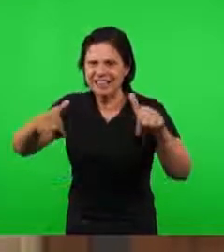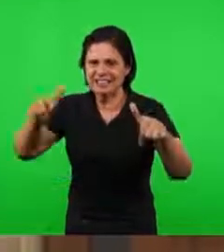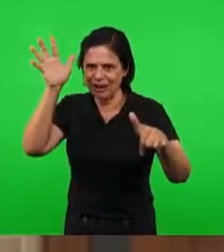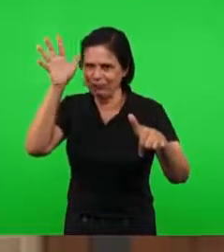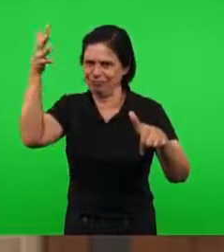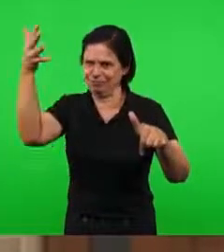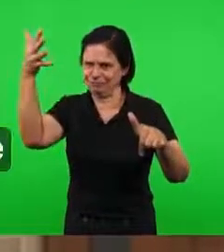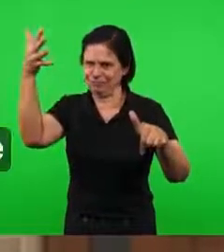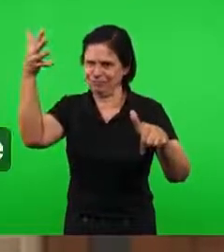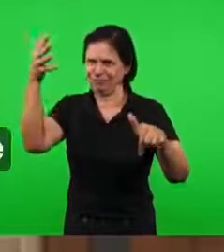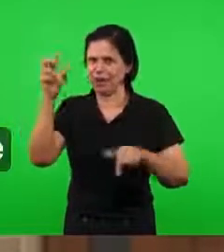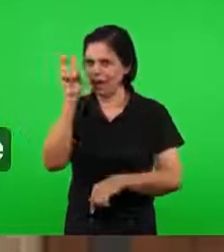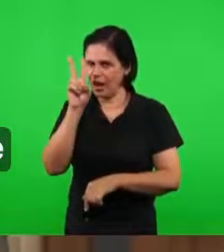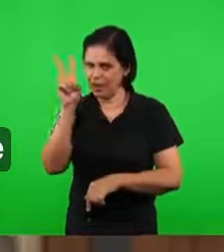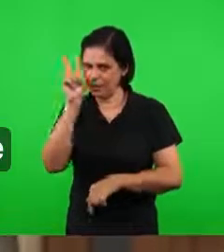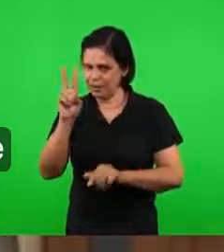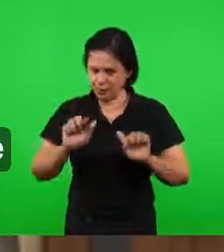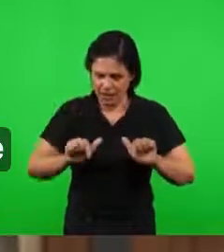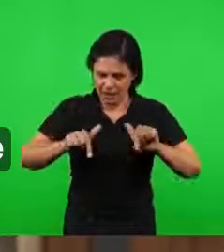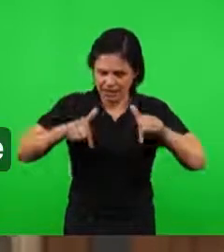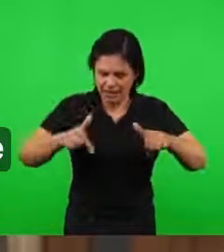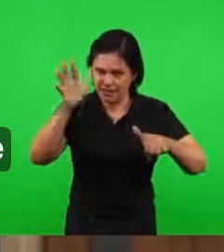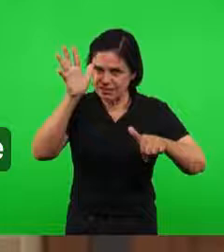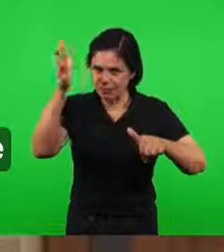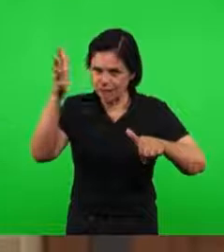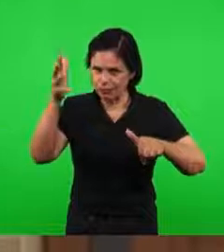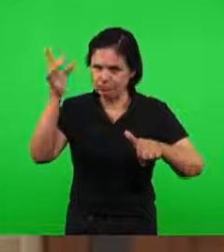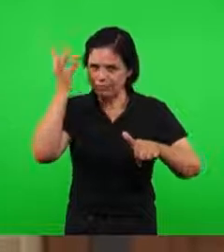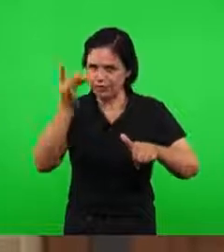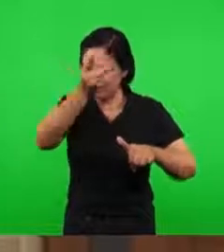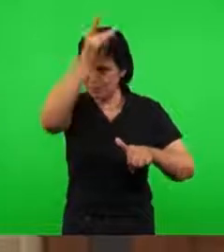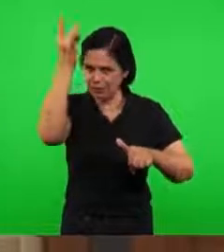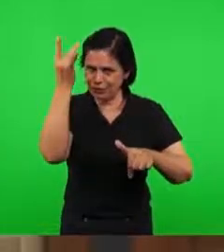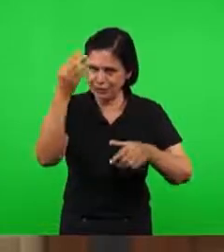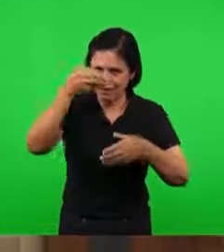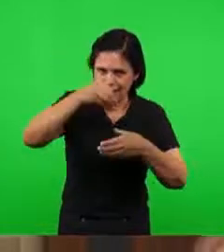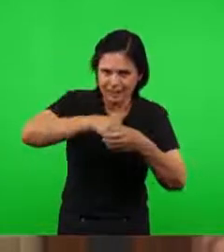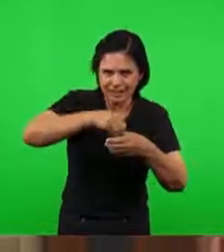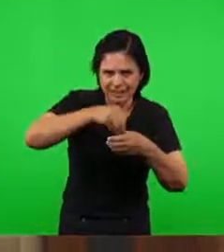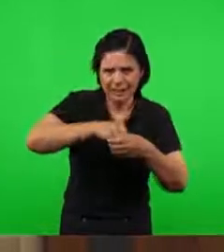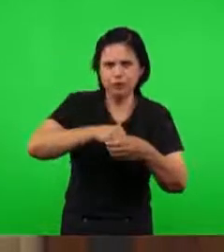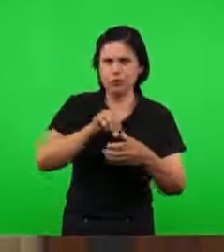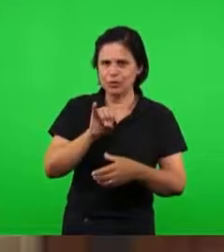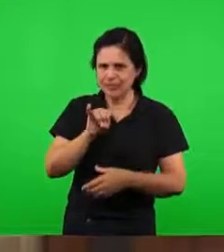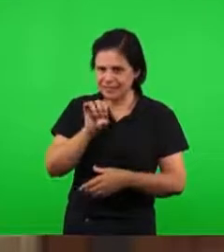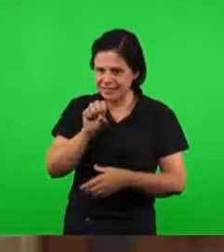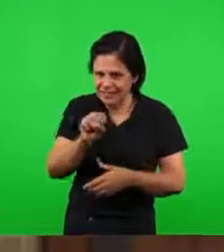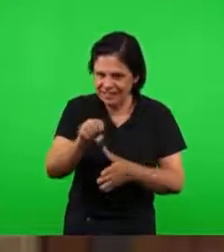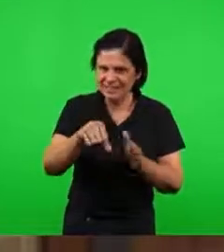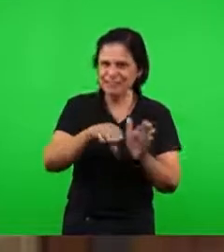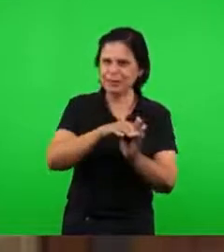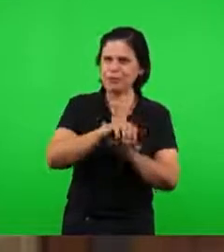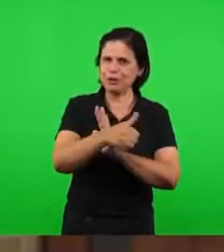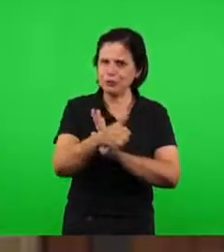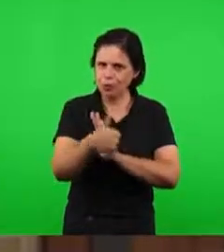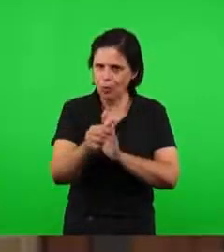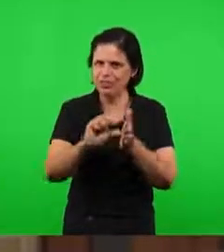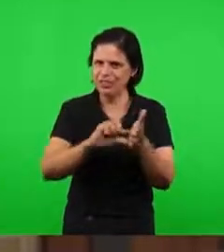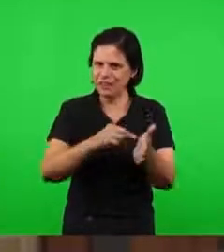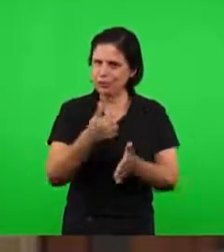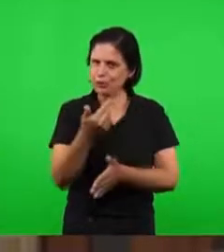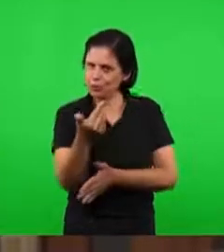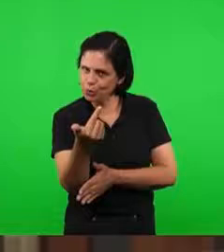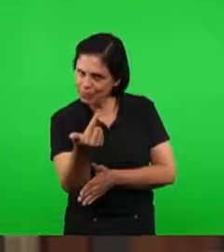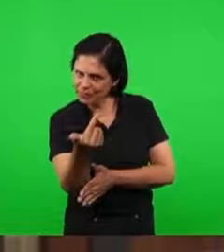lembrando que as operações do Espírito Santo que estão no texto de Isaías capítulo 11, versículo 2,